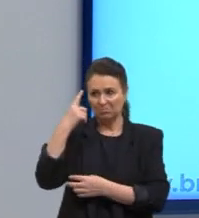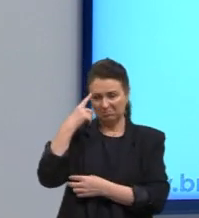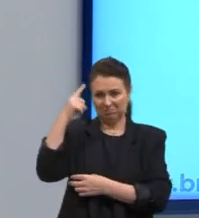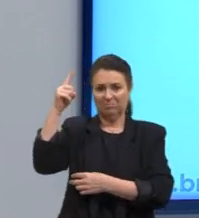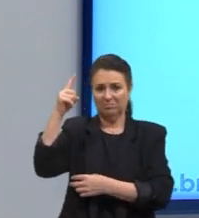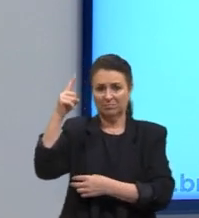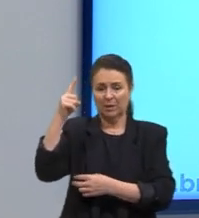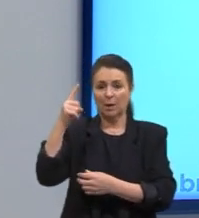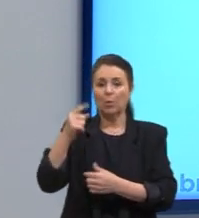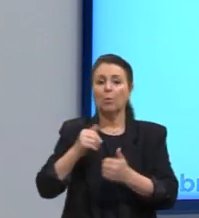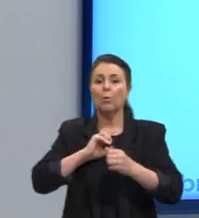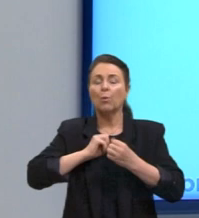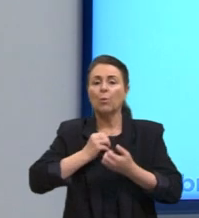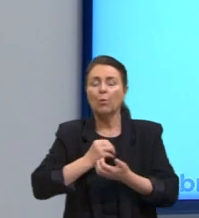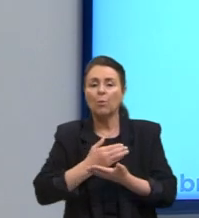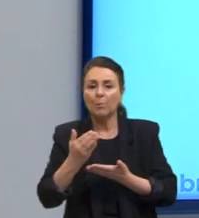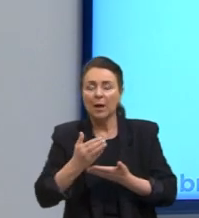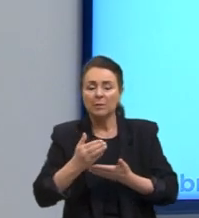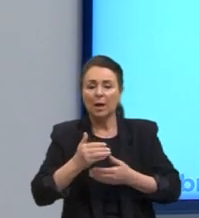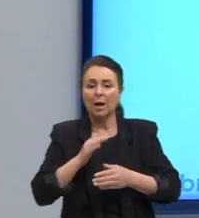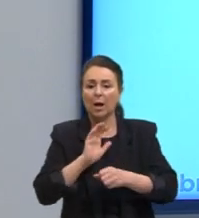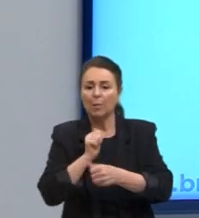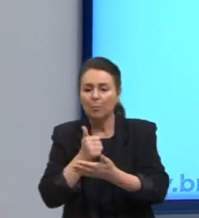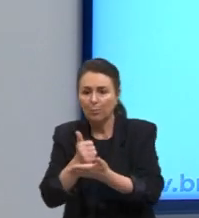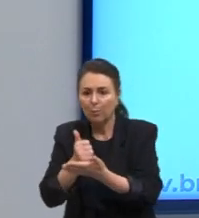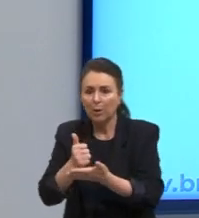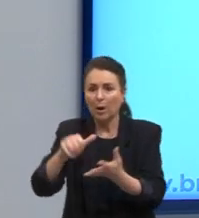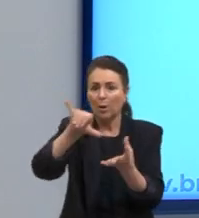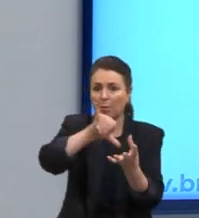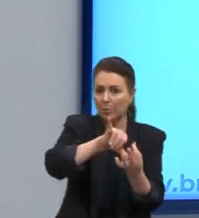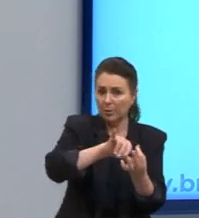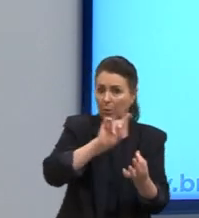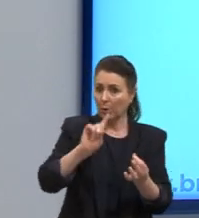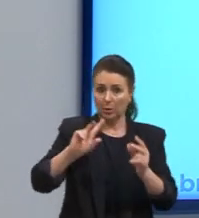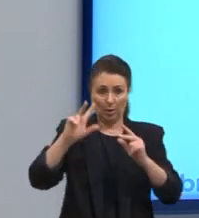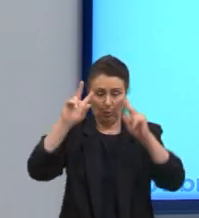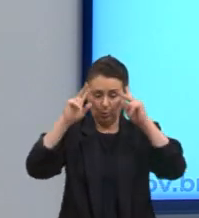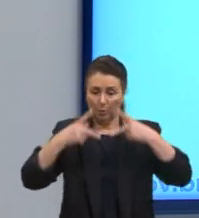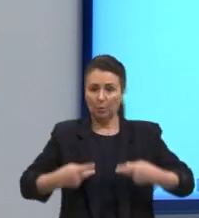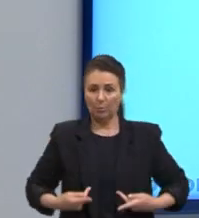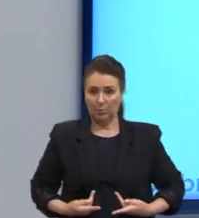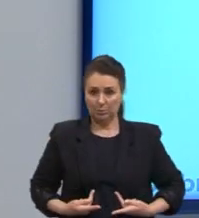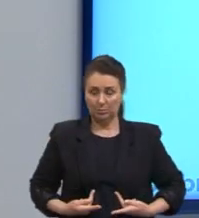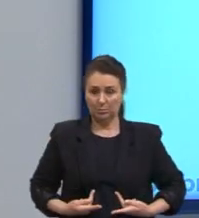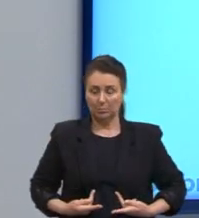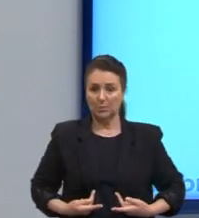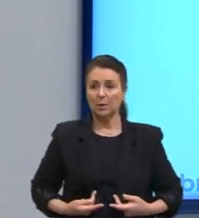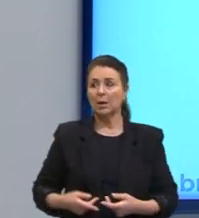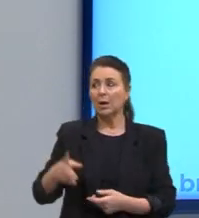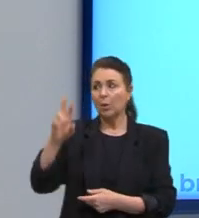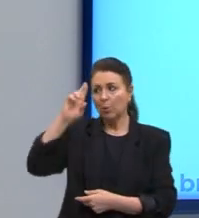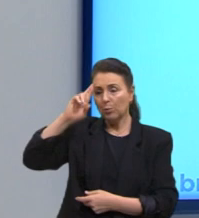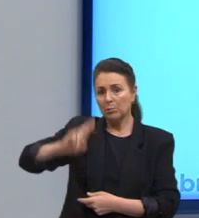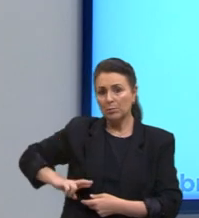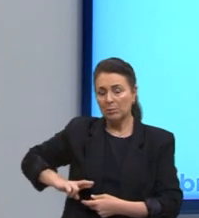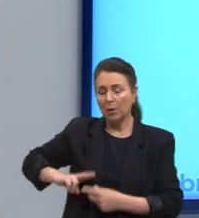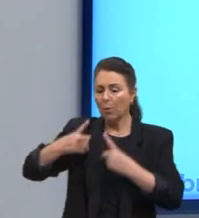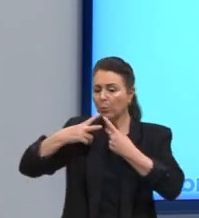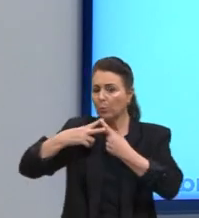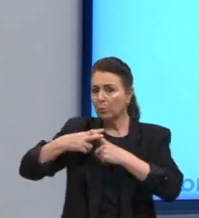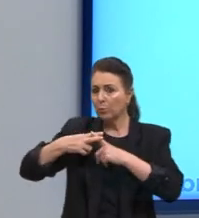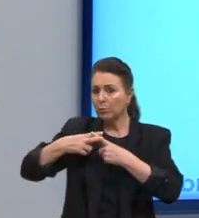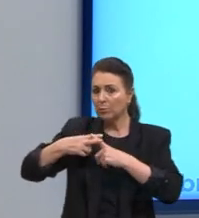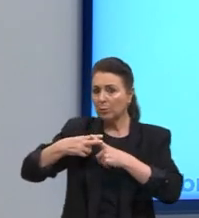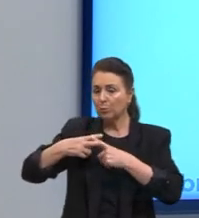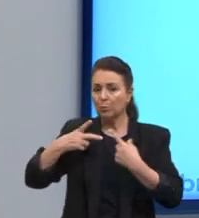ao capital e não ao homem. O ser humano, através da razão, a razão como instrumento de